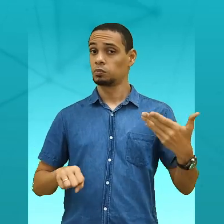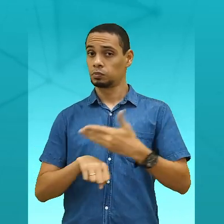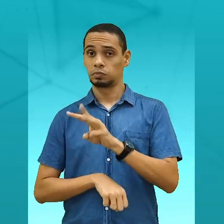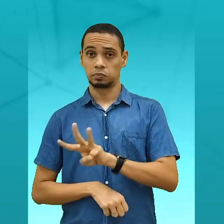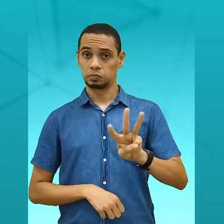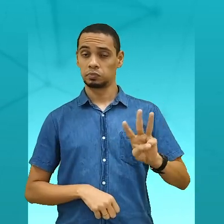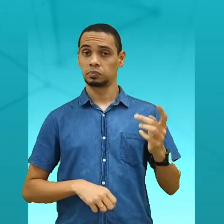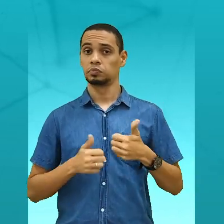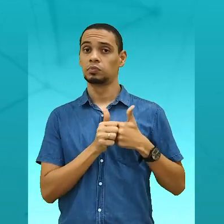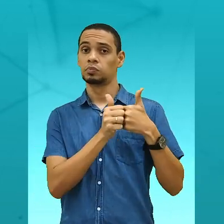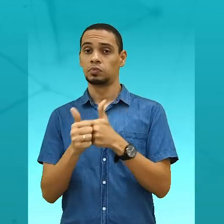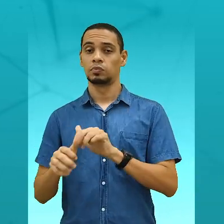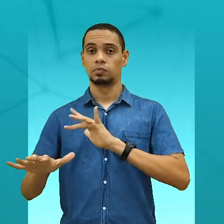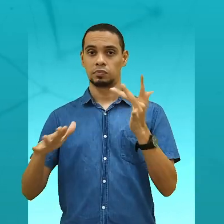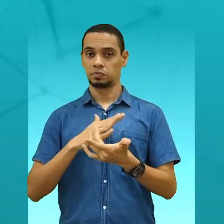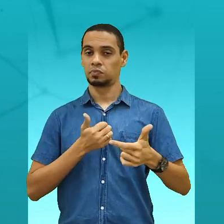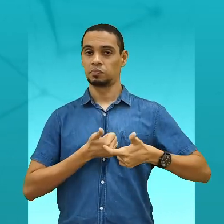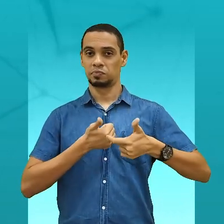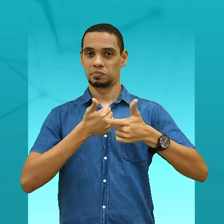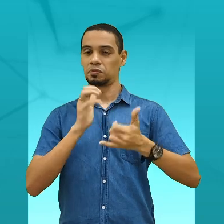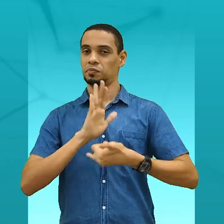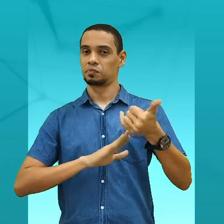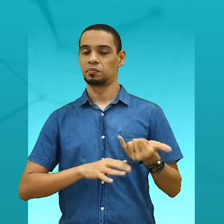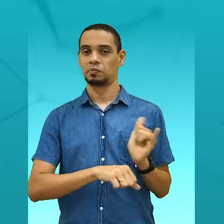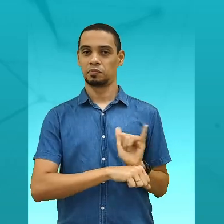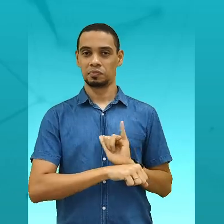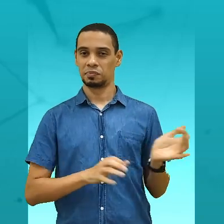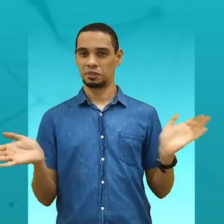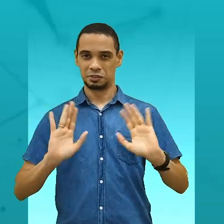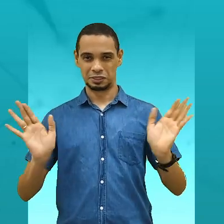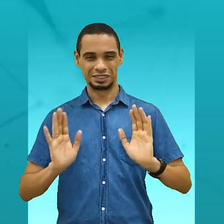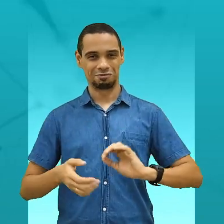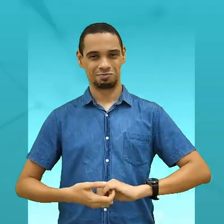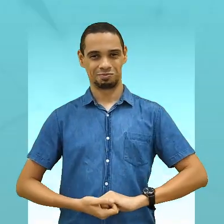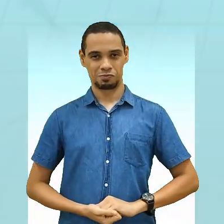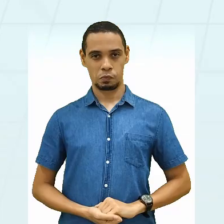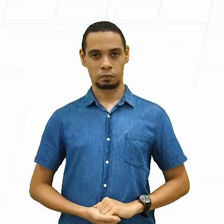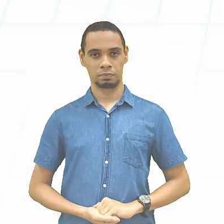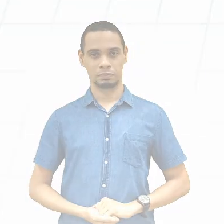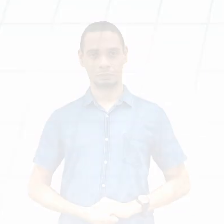nossas redes sociais. Não esqueça de deixar o like e se inscrever no canal. Até a próxima semana!